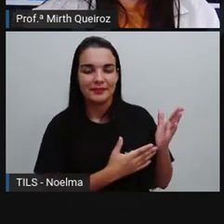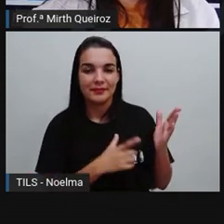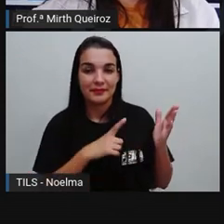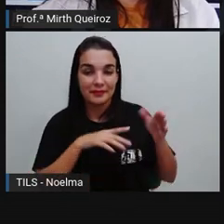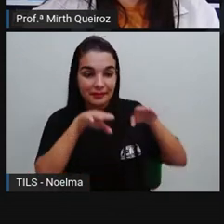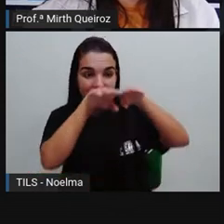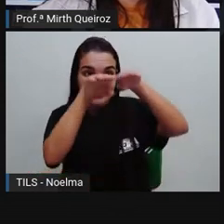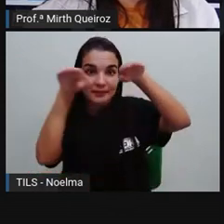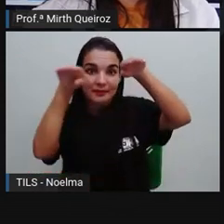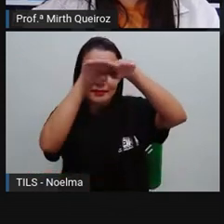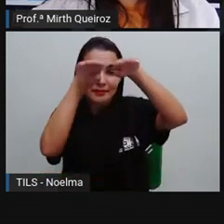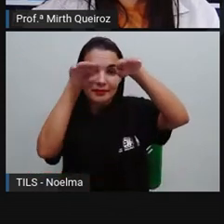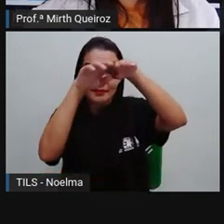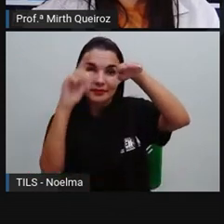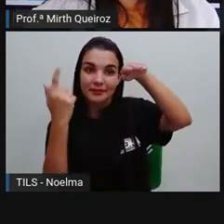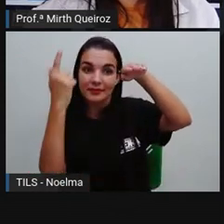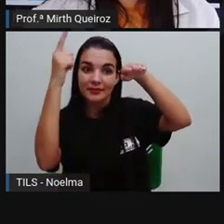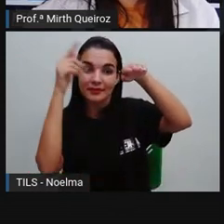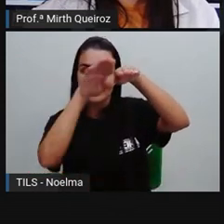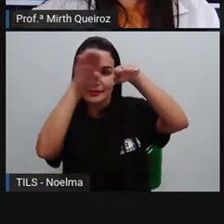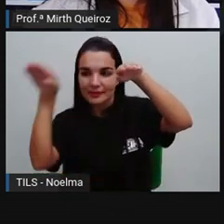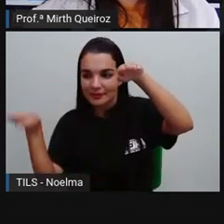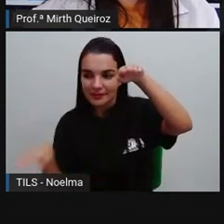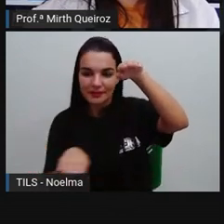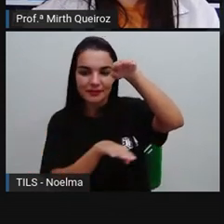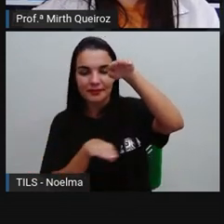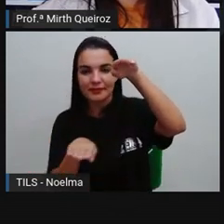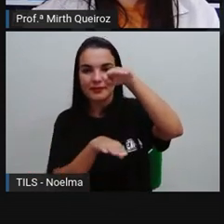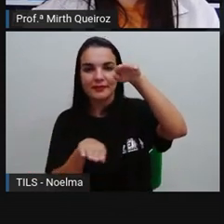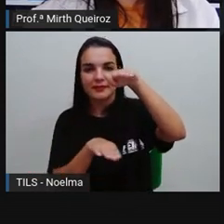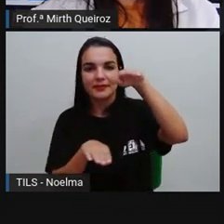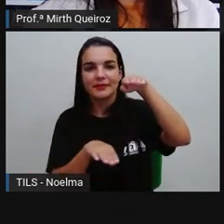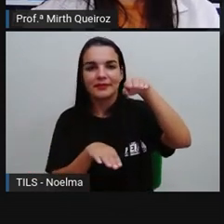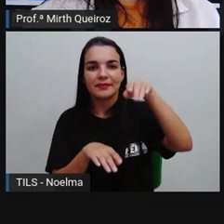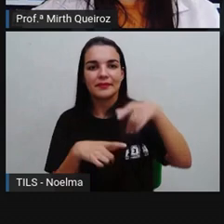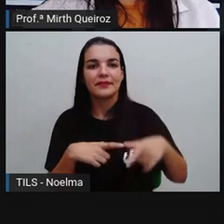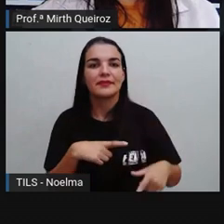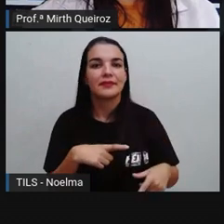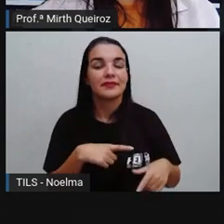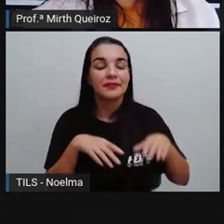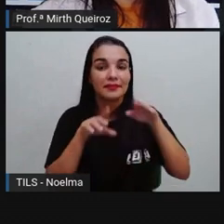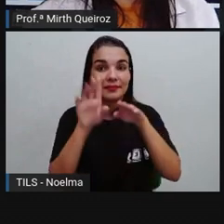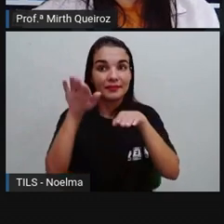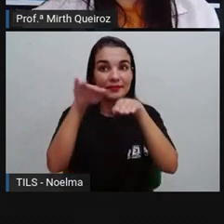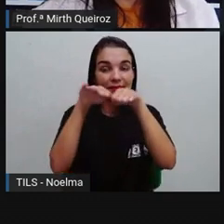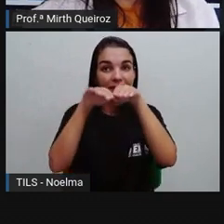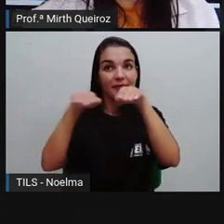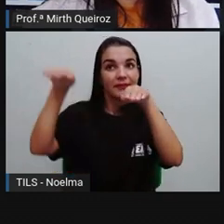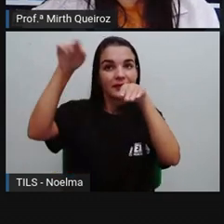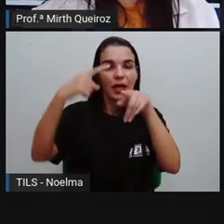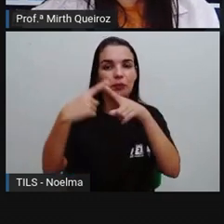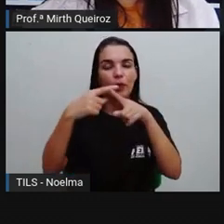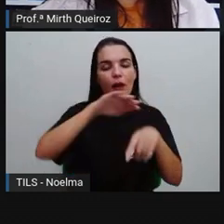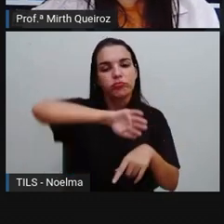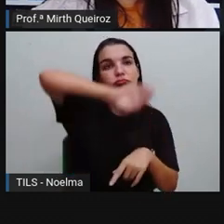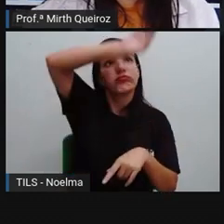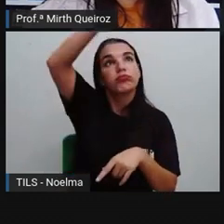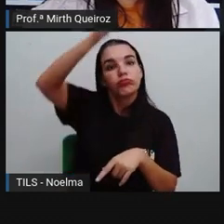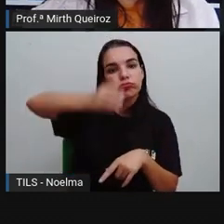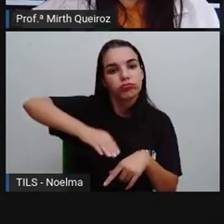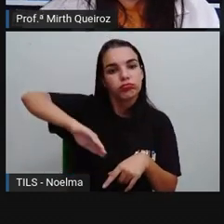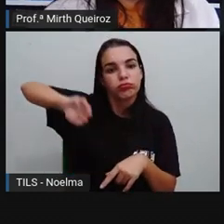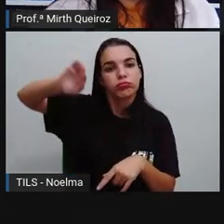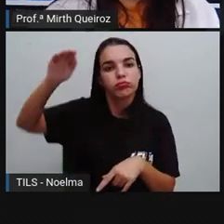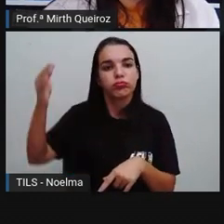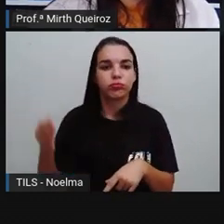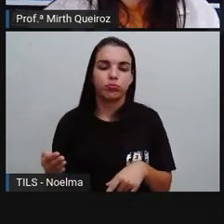baixa de Salvador. Aqui onde fica esse elevador Lacerda aqui em cima fica a parte alta que ela é mais montanhosa, que é onde está também